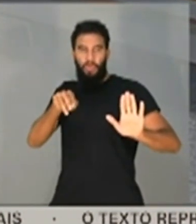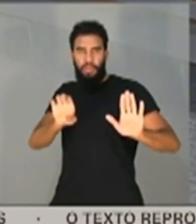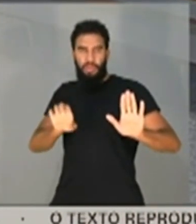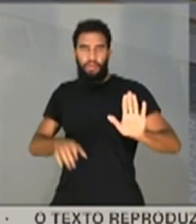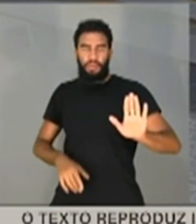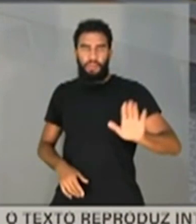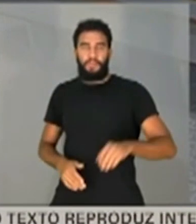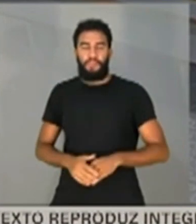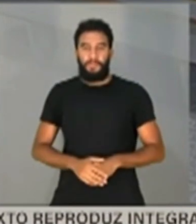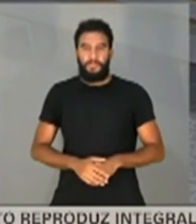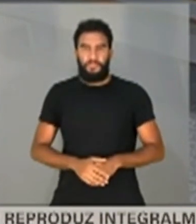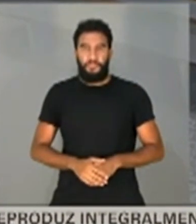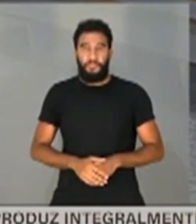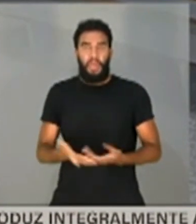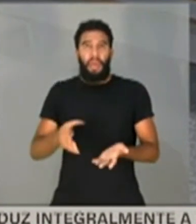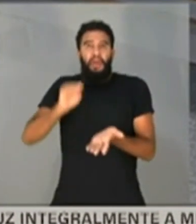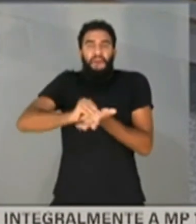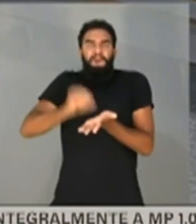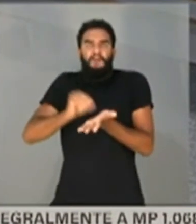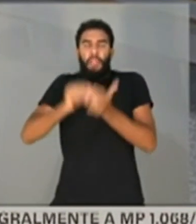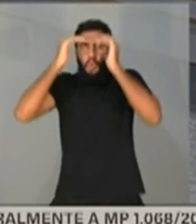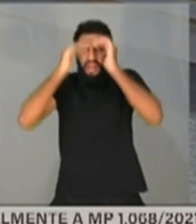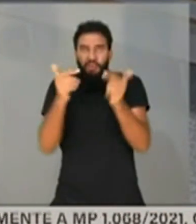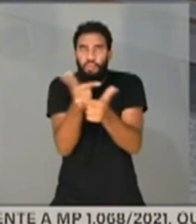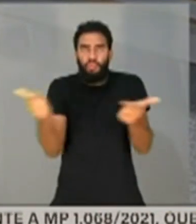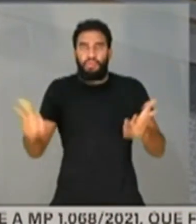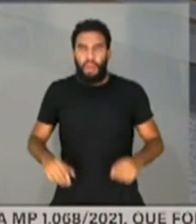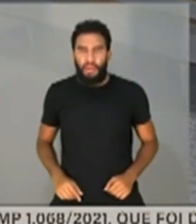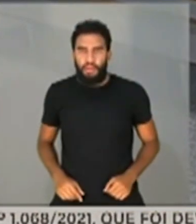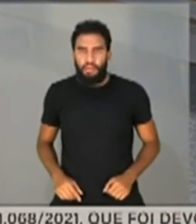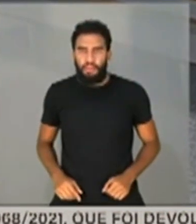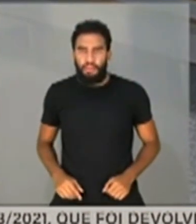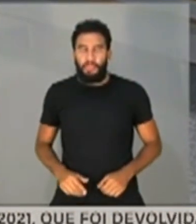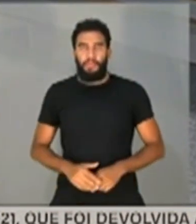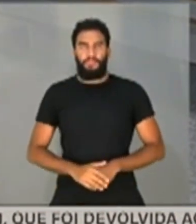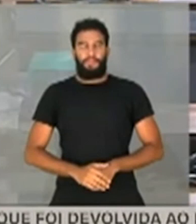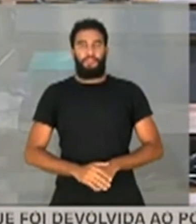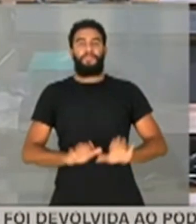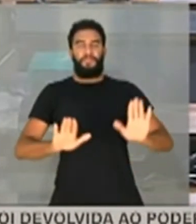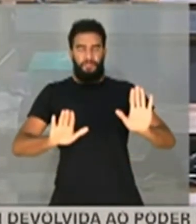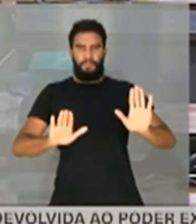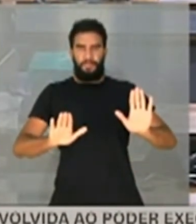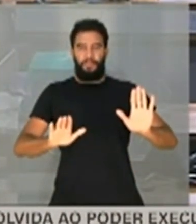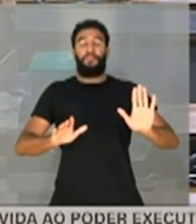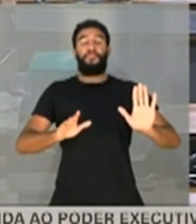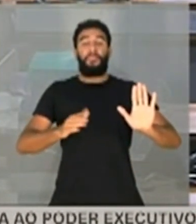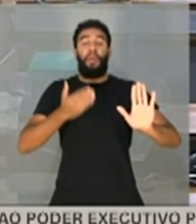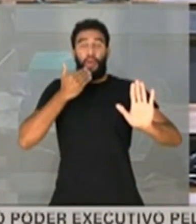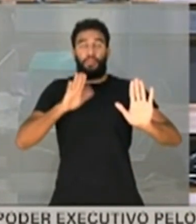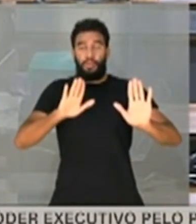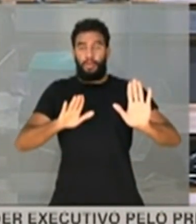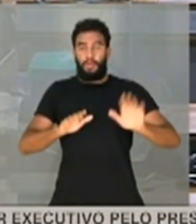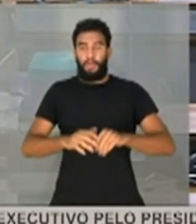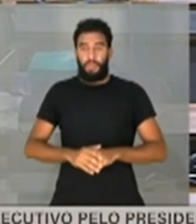É só o senhor faltar um respeito. Presidente. Chegou aqui, senhor presidente. Só um minutinho. Só um minutinho. Senhor presidente. Só um presidente, o